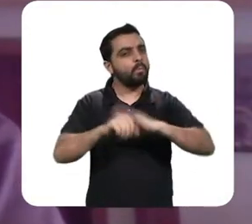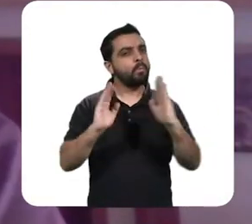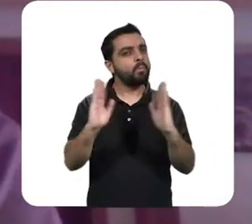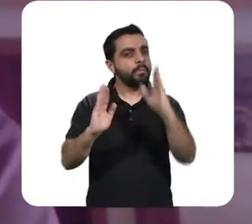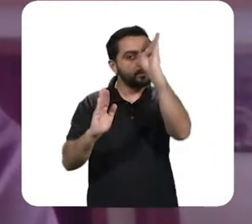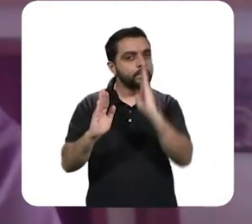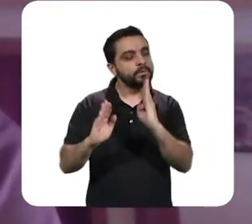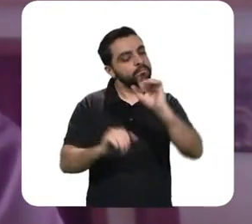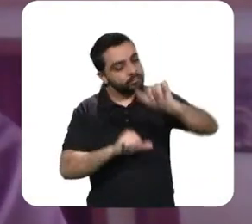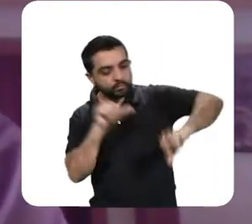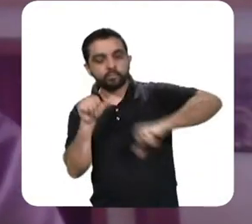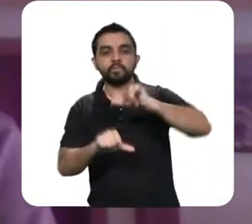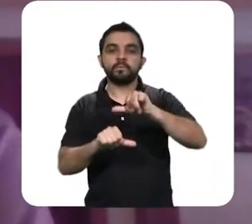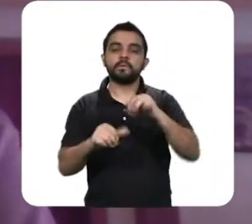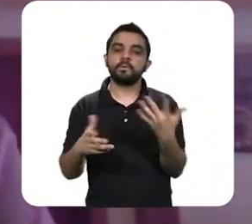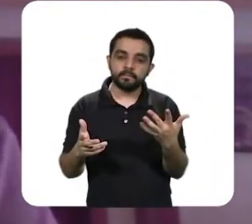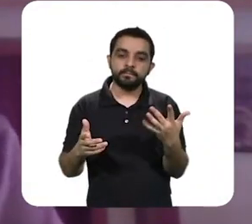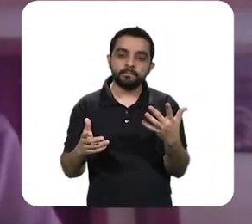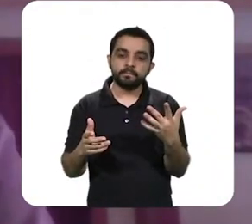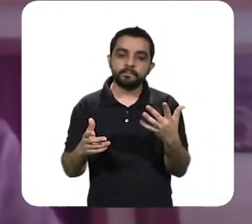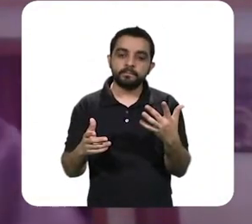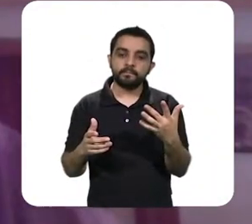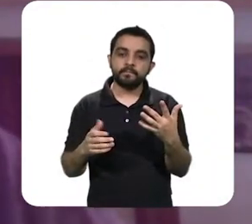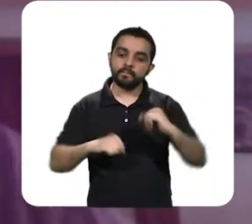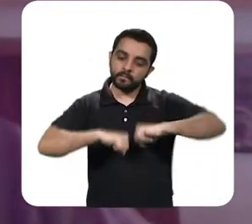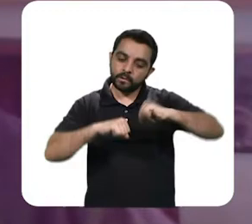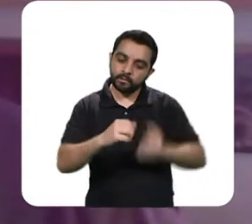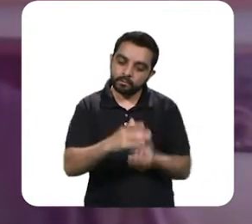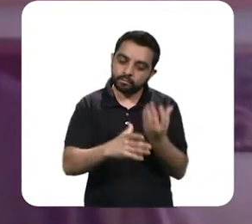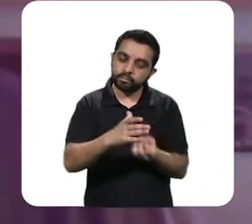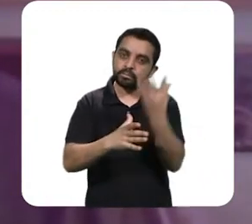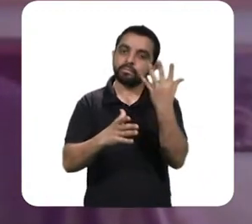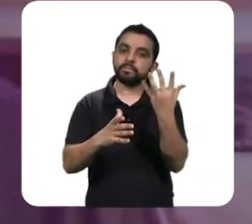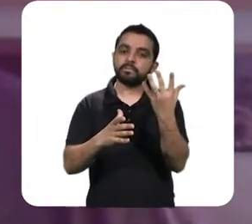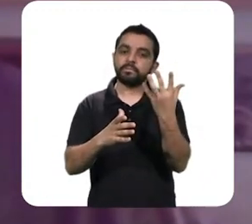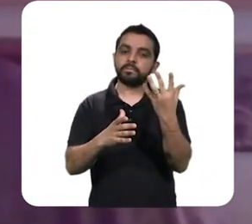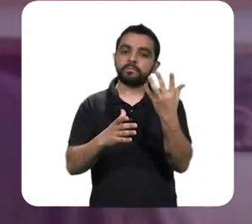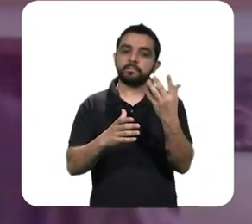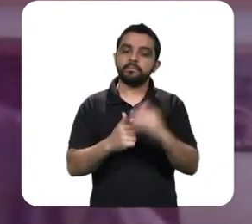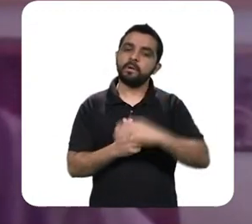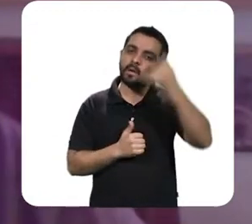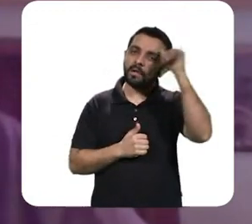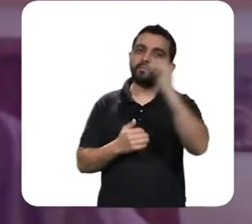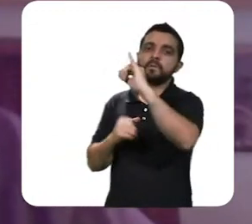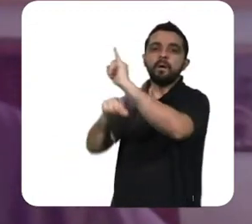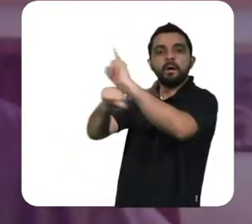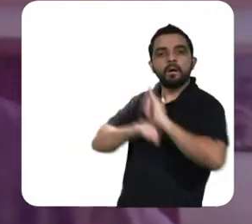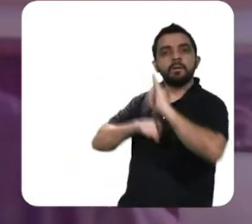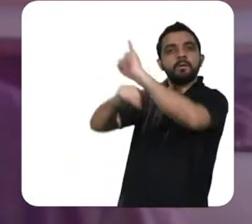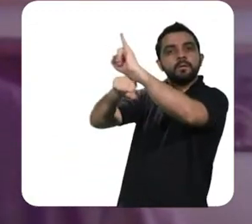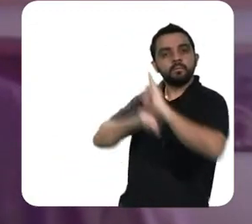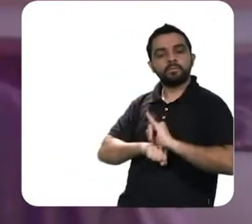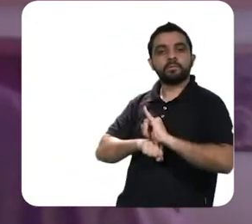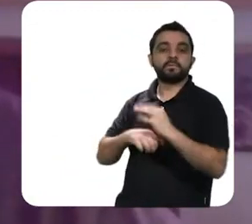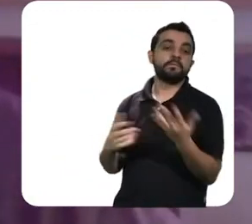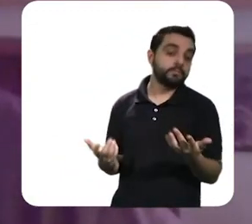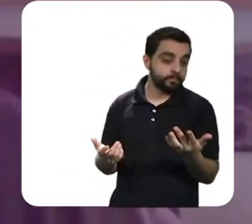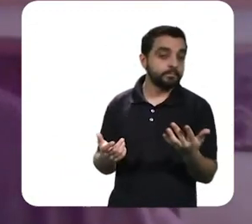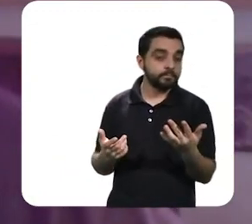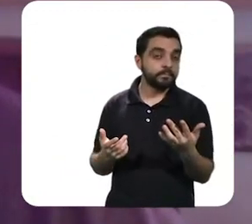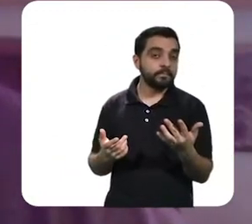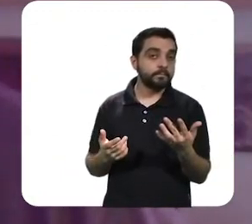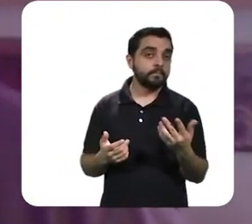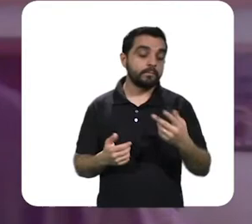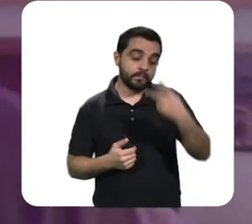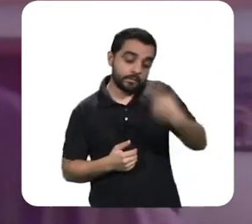retomar o processo de industrialização por substituição de importações já foi tão importante para industrializar o